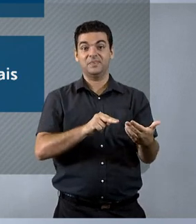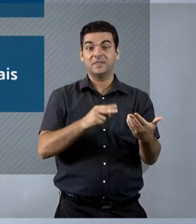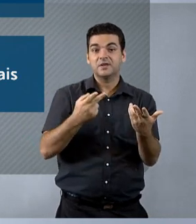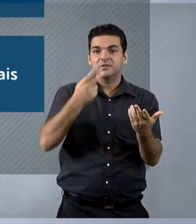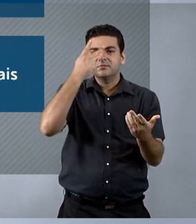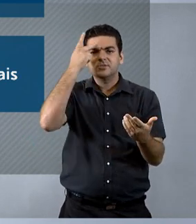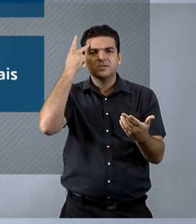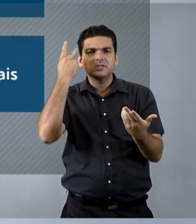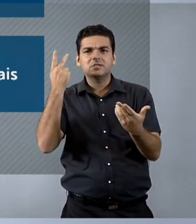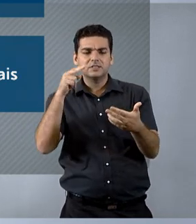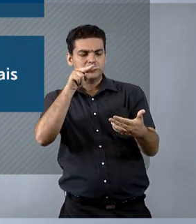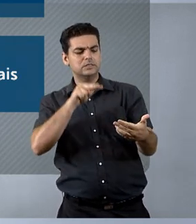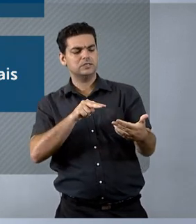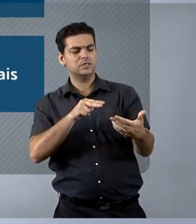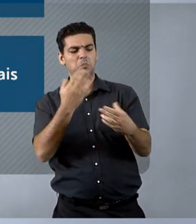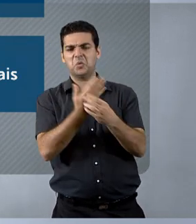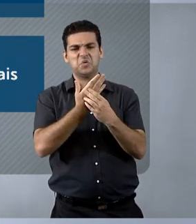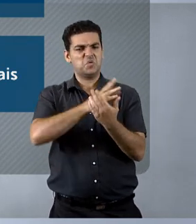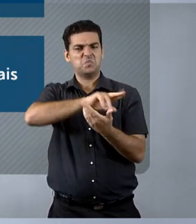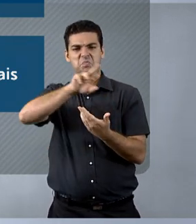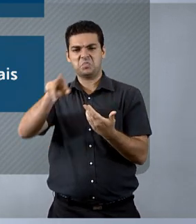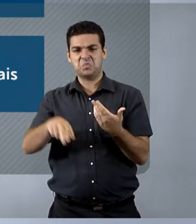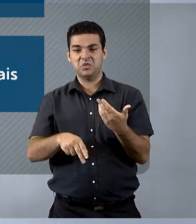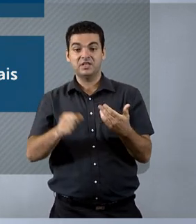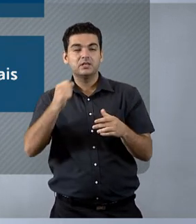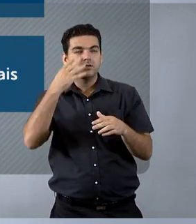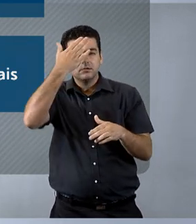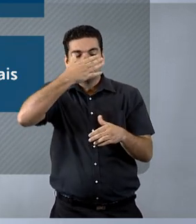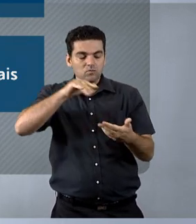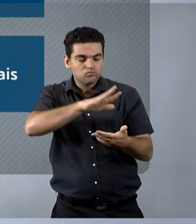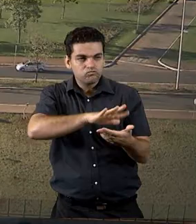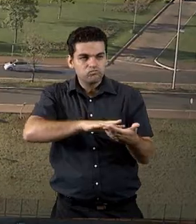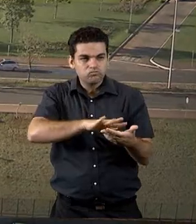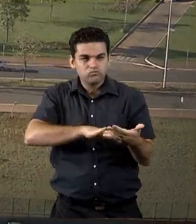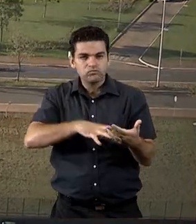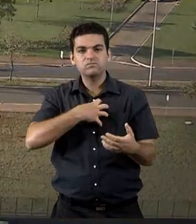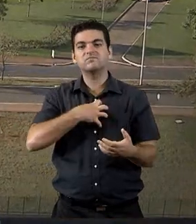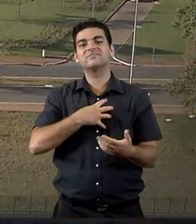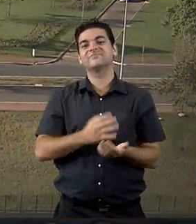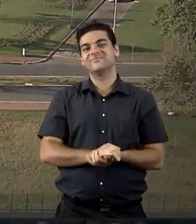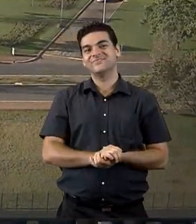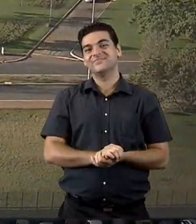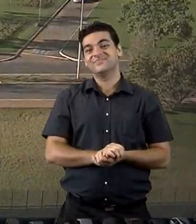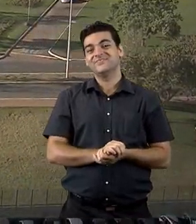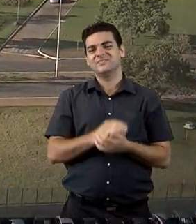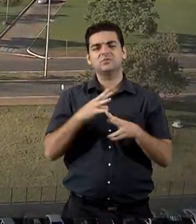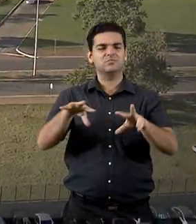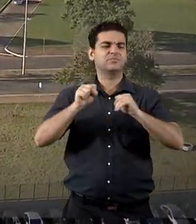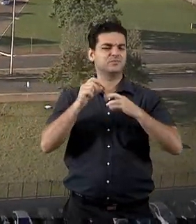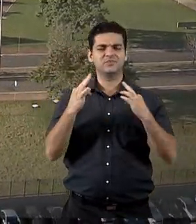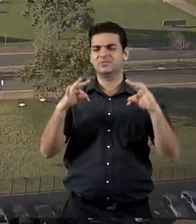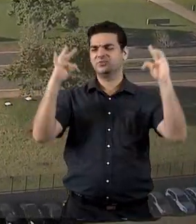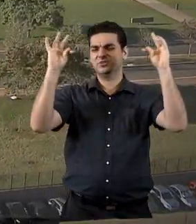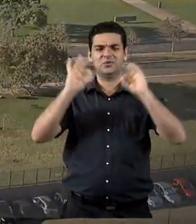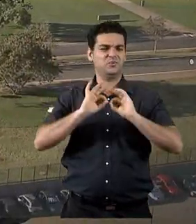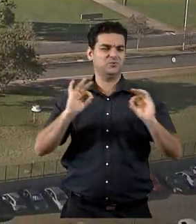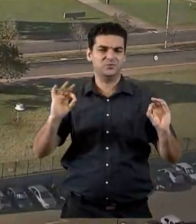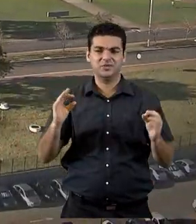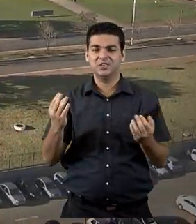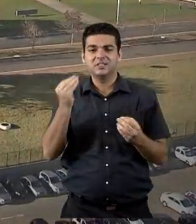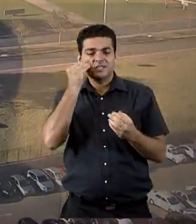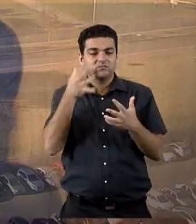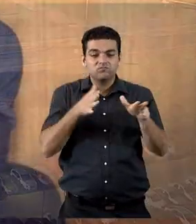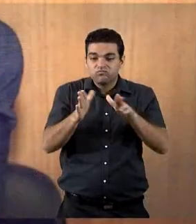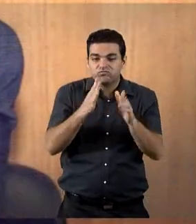peças judiciais possam ser lidas por pessoas com deficiência visual. Aquisição de recursos tecnológicos em acessibilidade